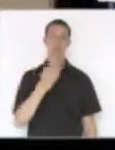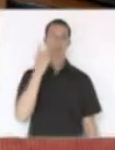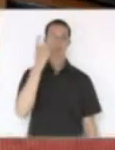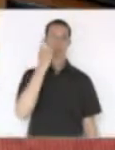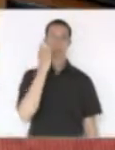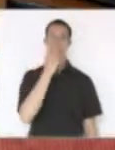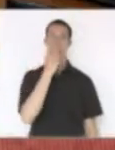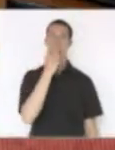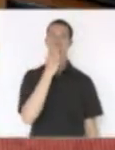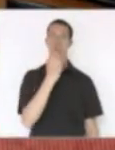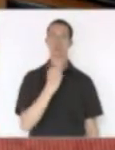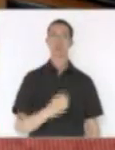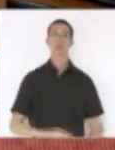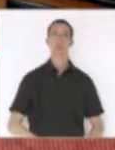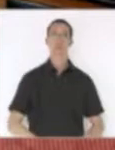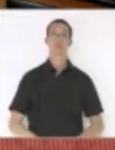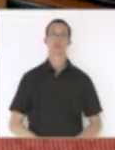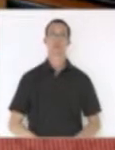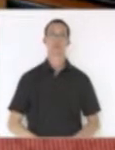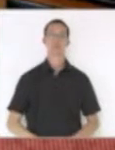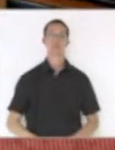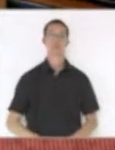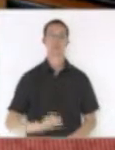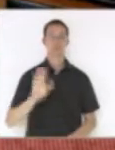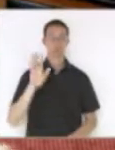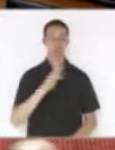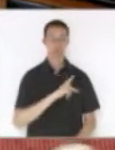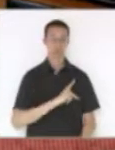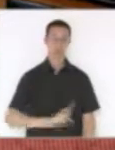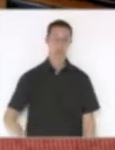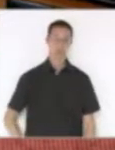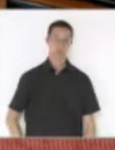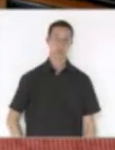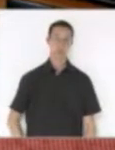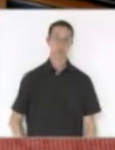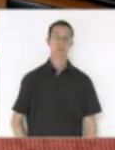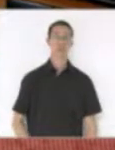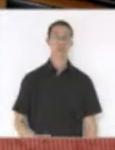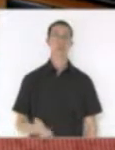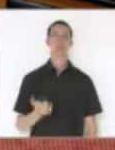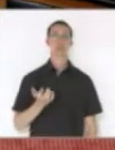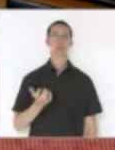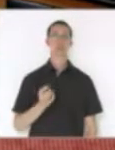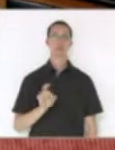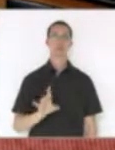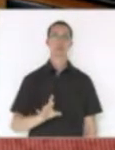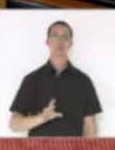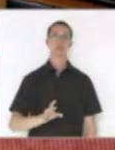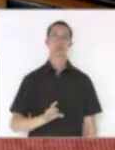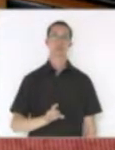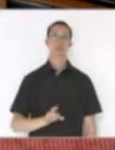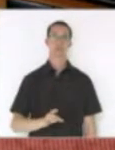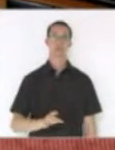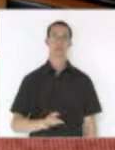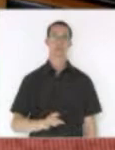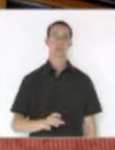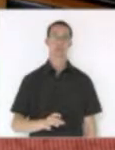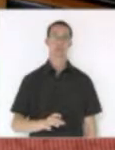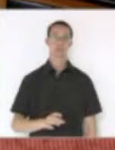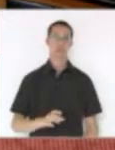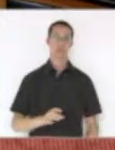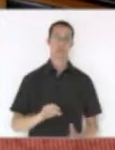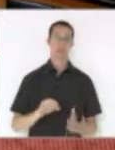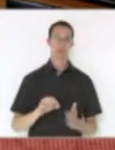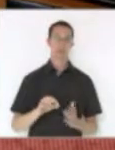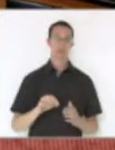deputado Manoel Mota. Sr. Presidente, eu só queria fazer aqui uma correção.